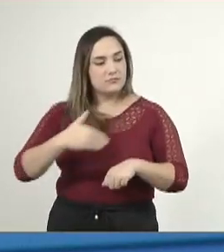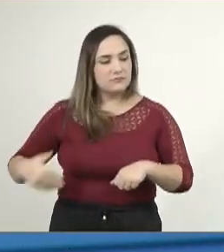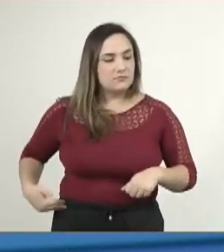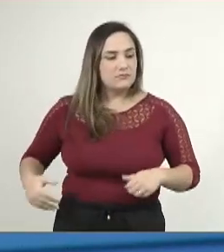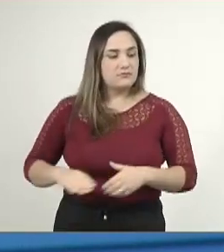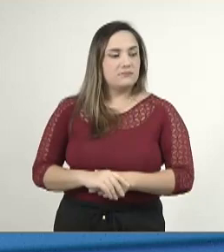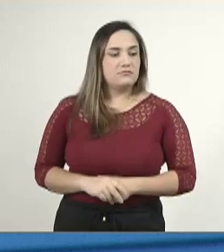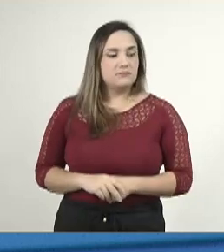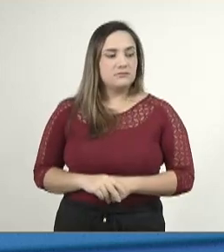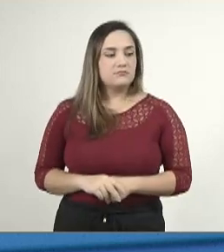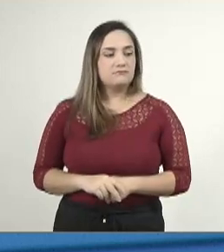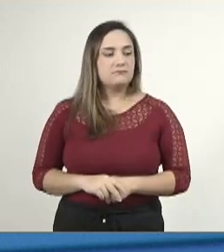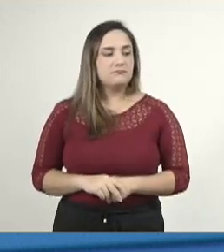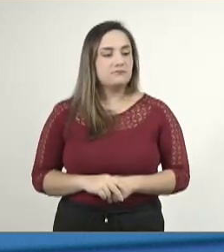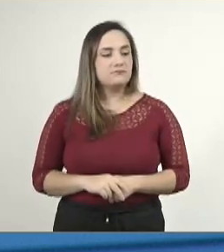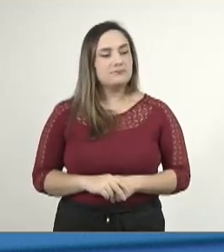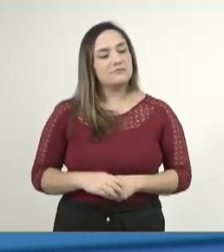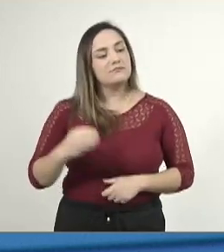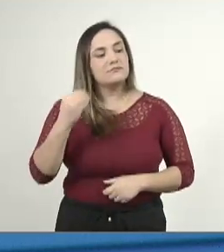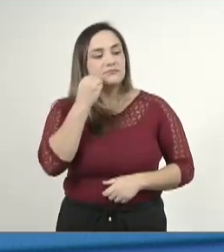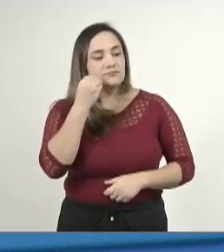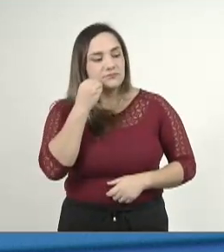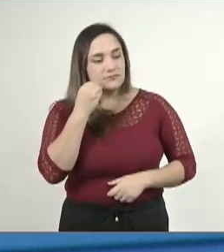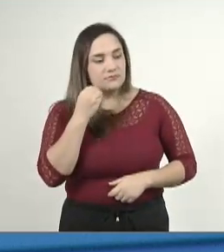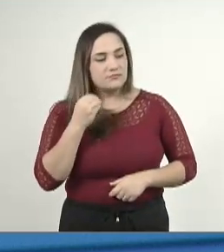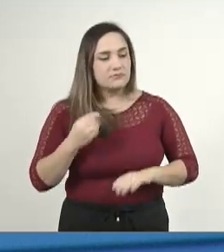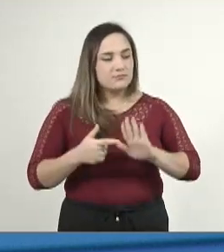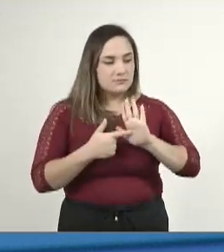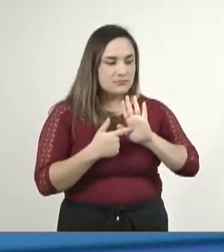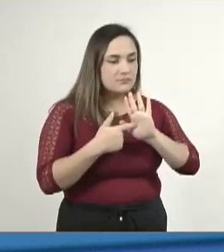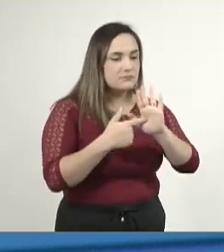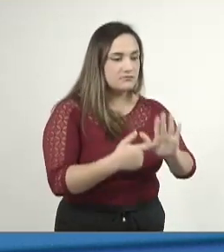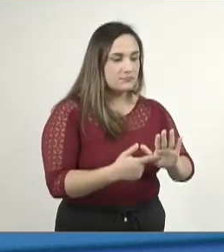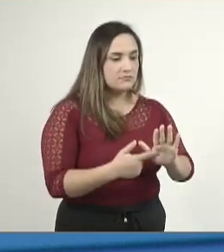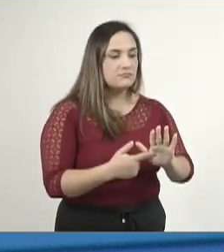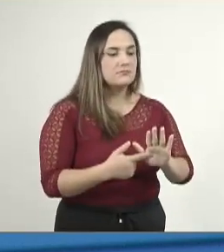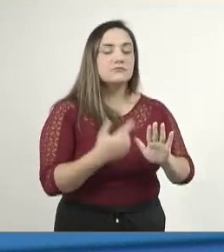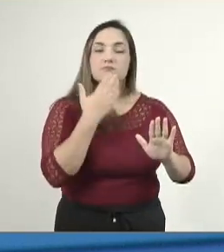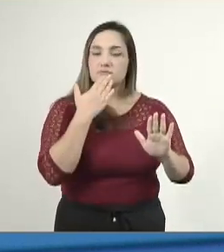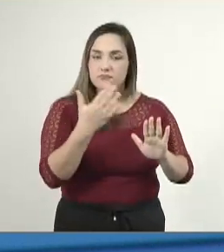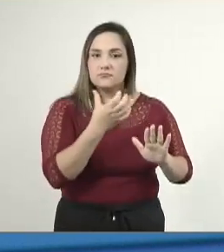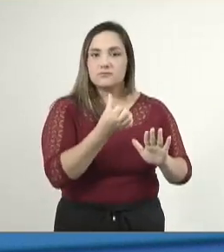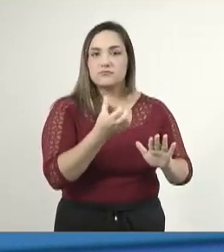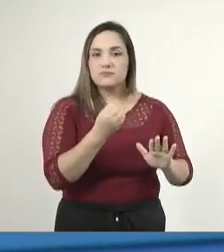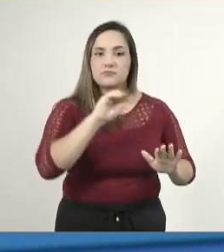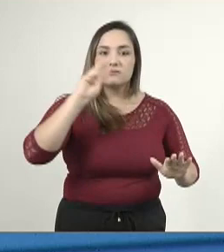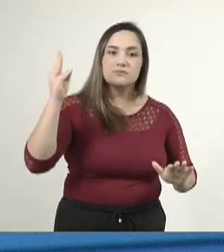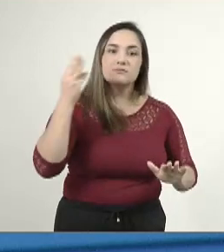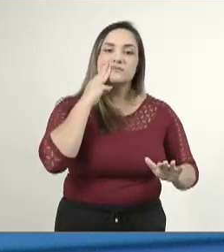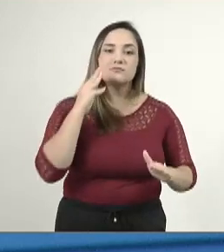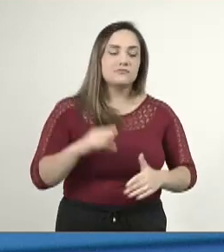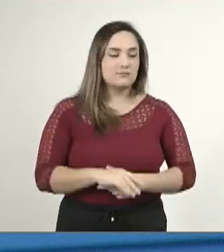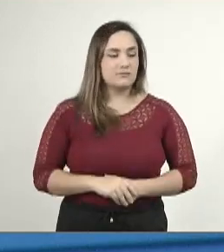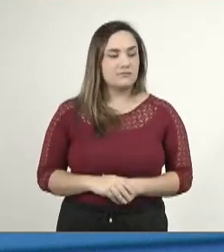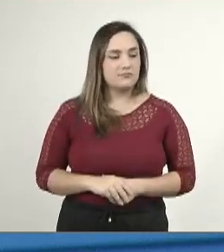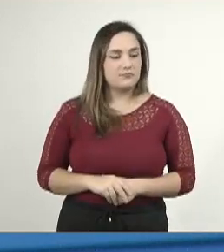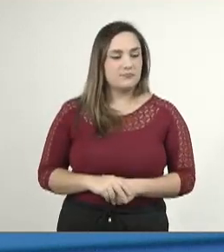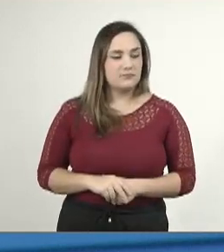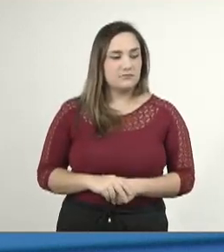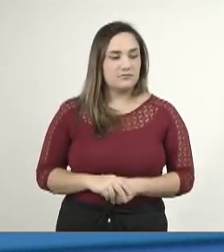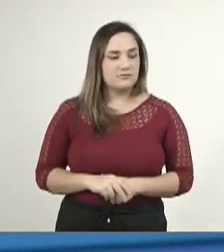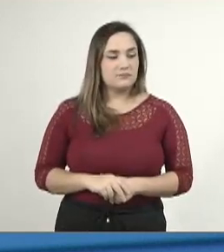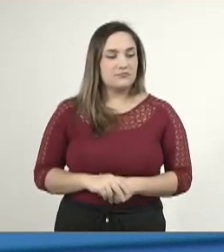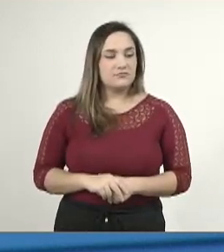fizesse um convencimento para que ele repassasse os 60 milhões. Essa comissão desempenhou o seu